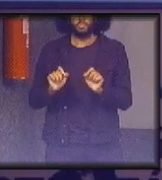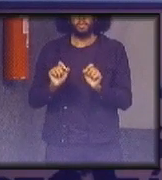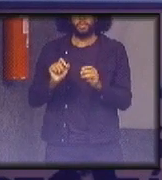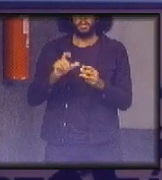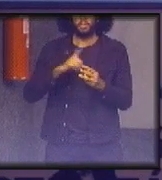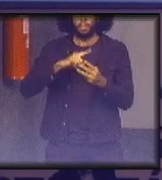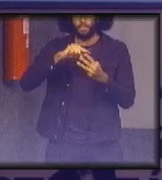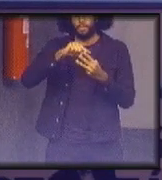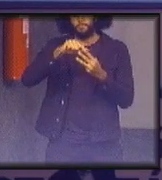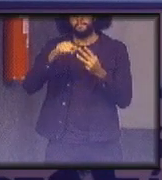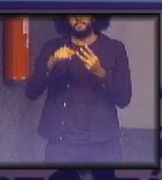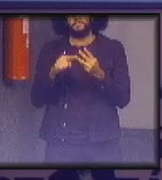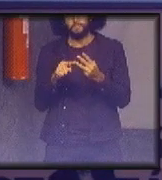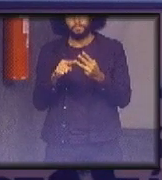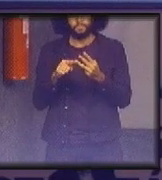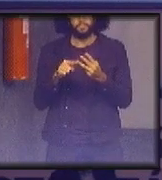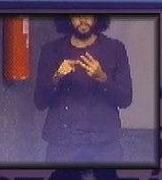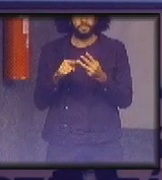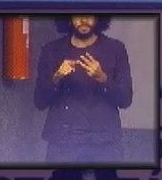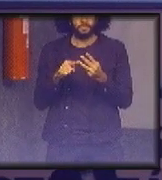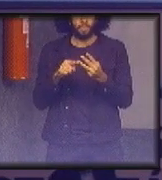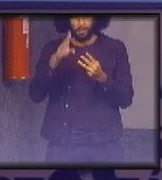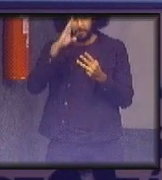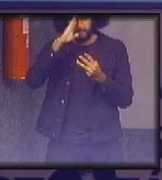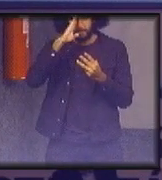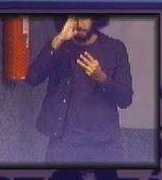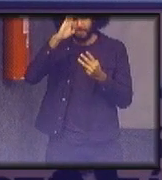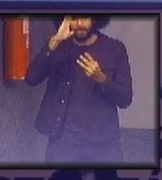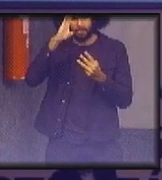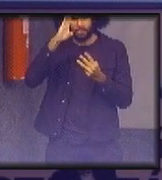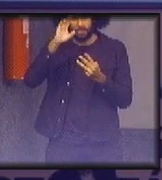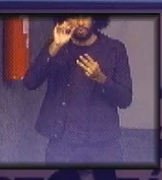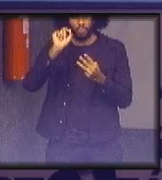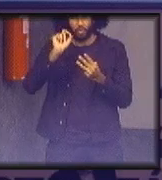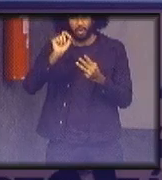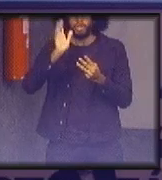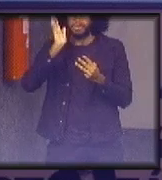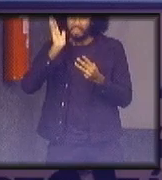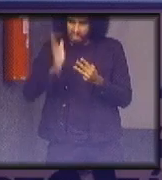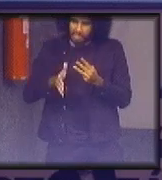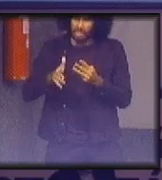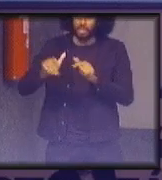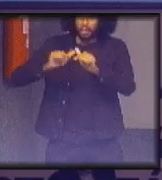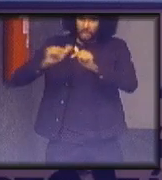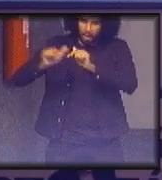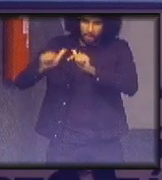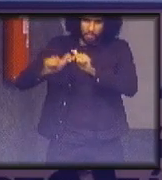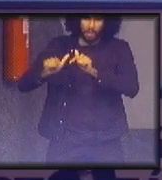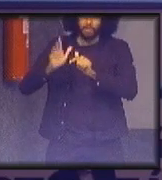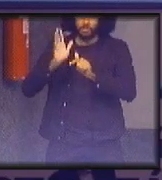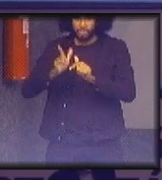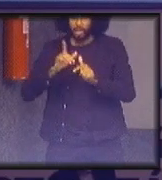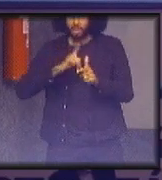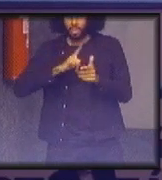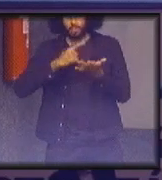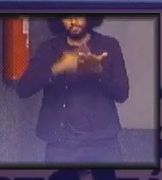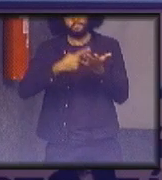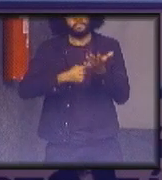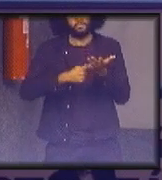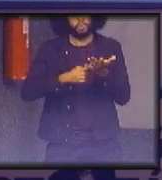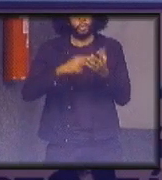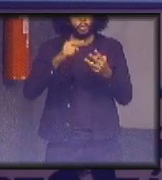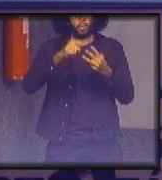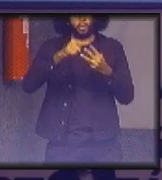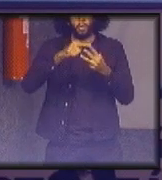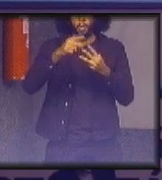dimensões principais foram trabalhadas foram acordadas cultural